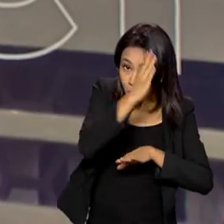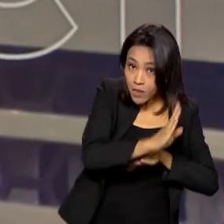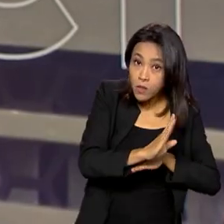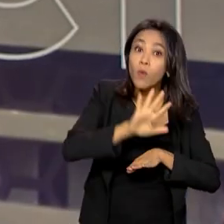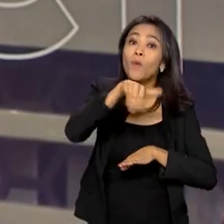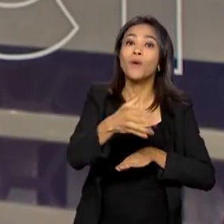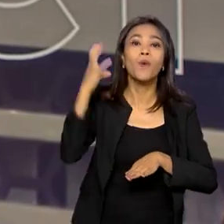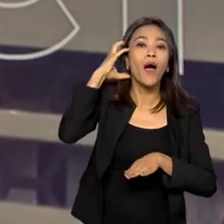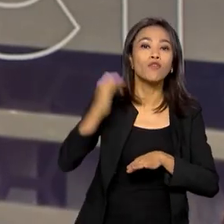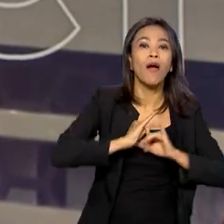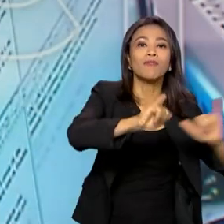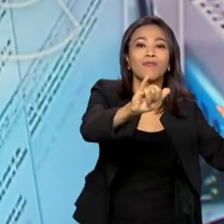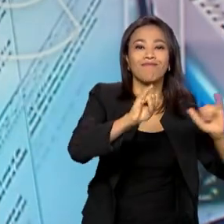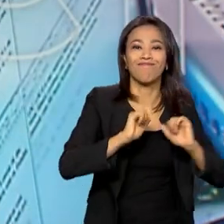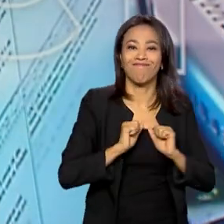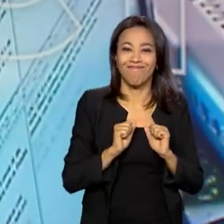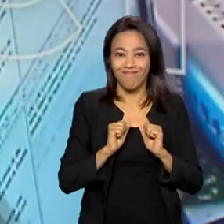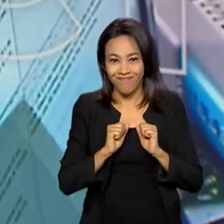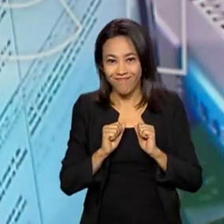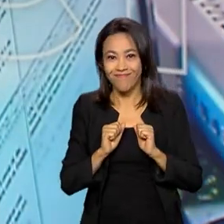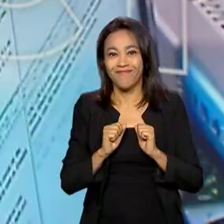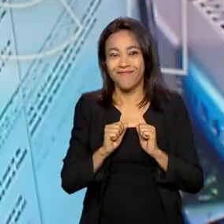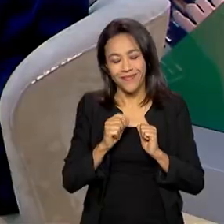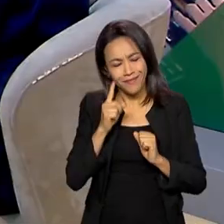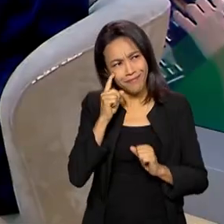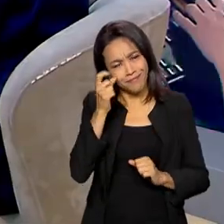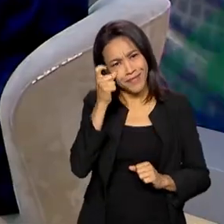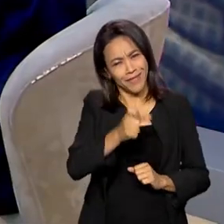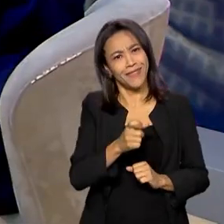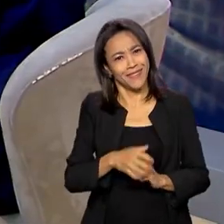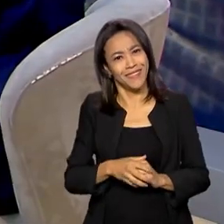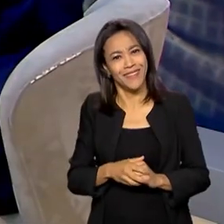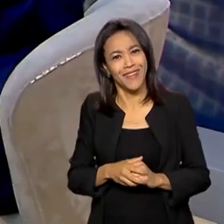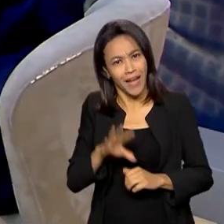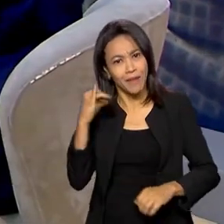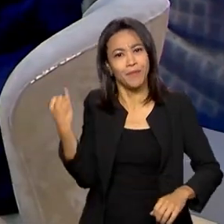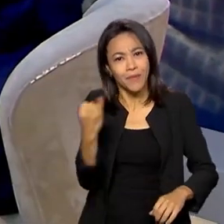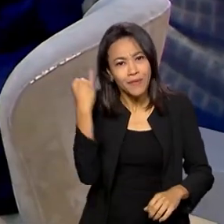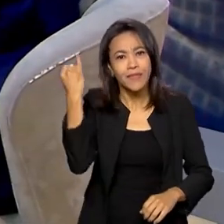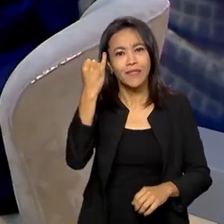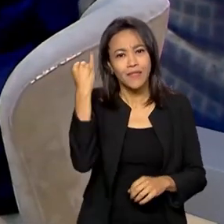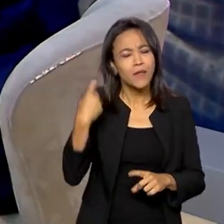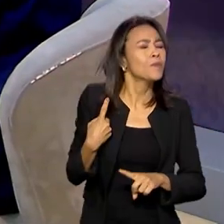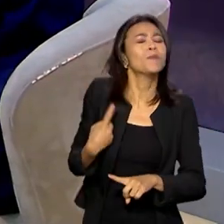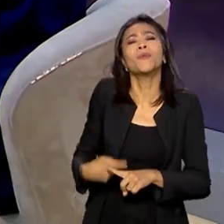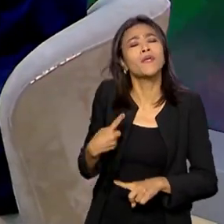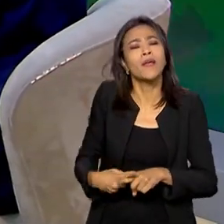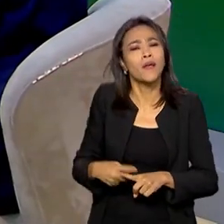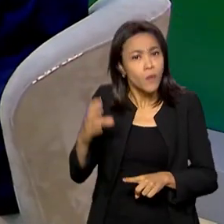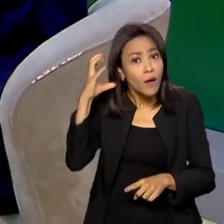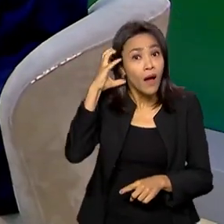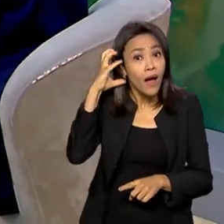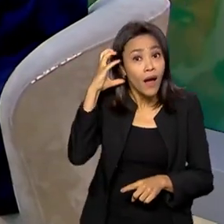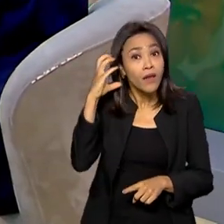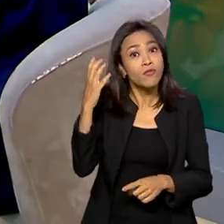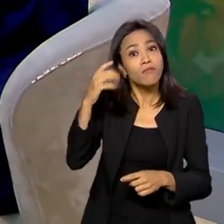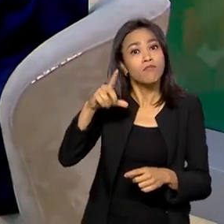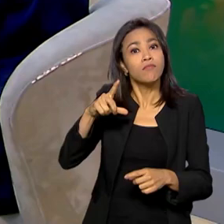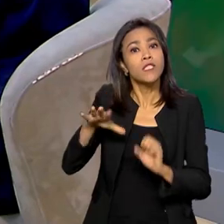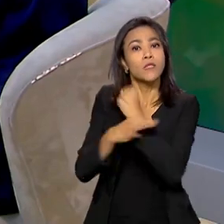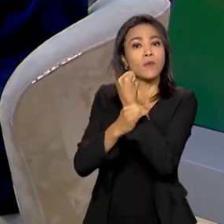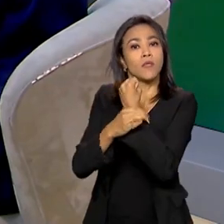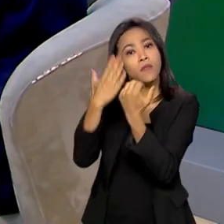quando o rádio noticiou. Isso é interessante. A importância... Por quê? Porque o rádio traz credibilidade.